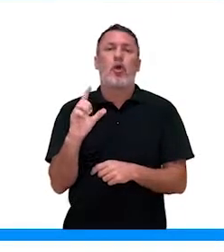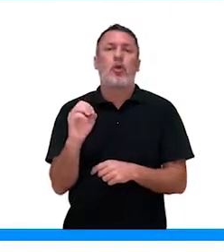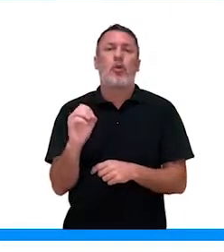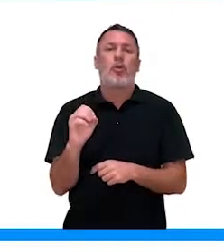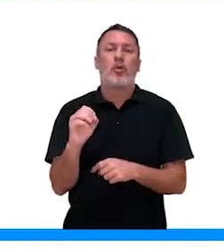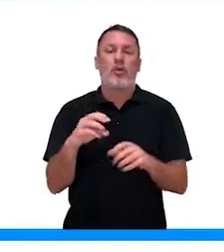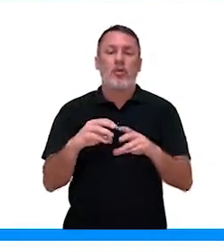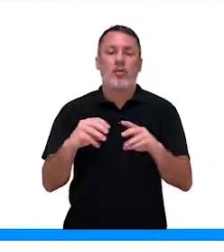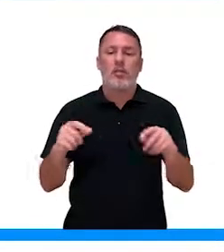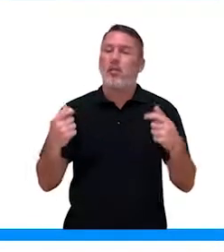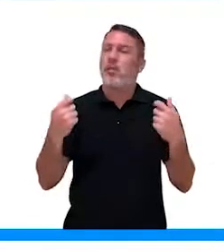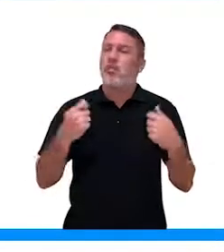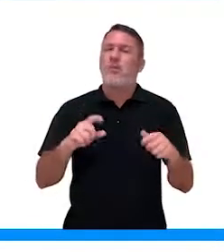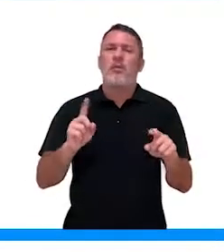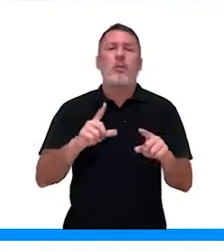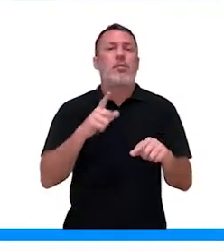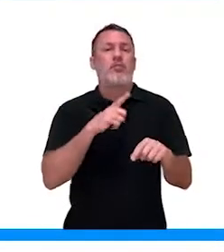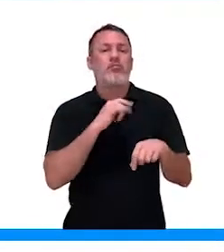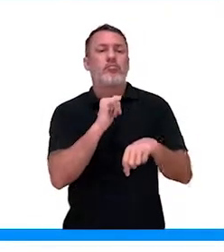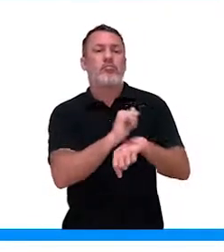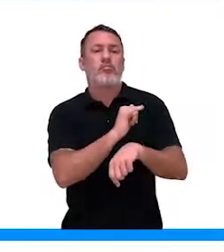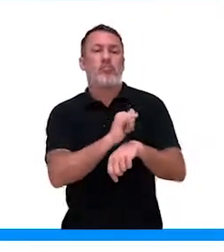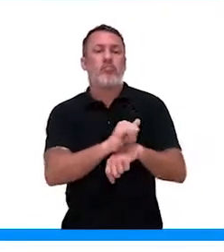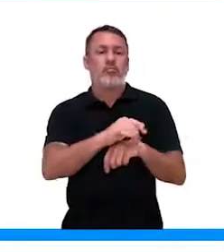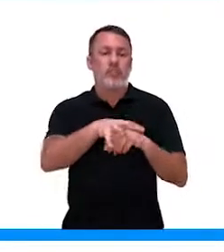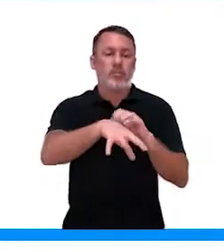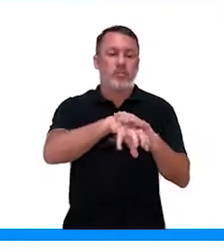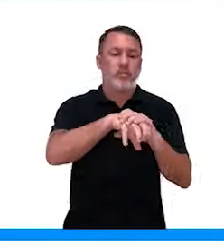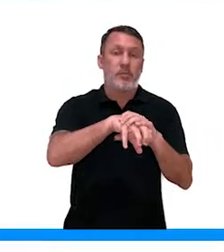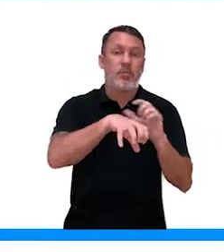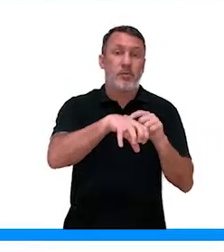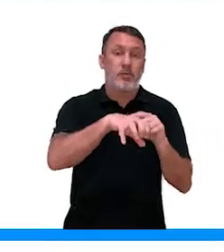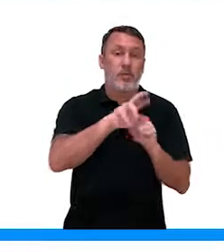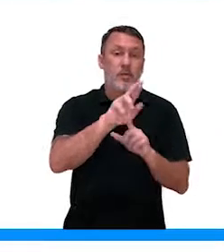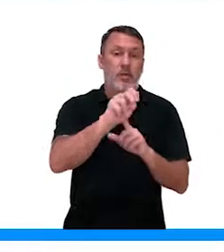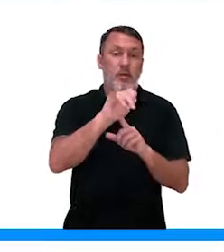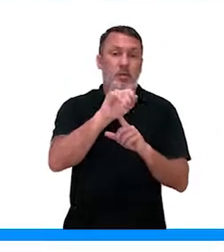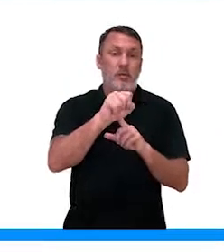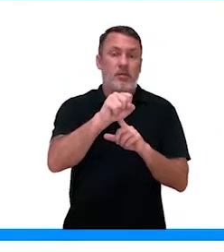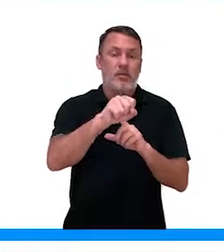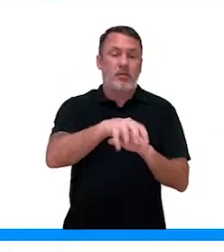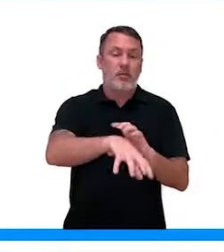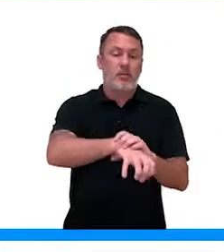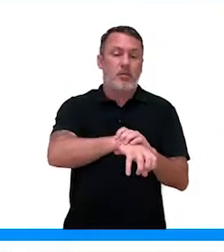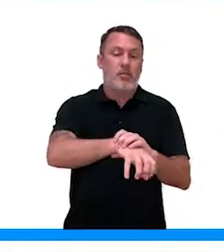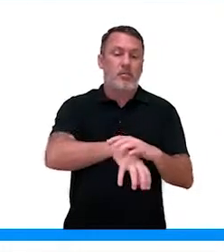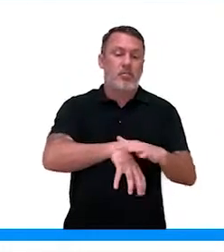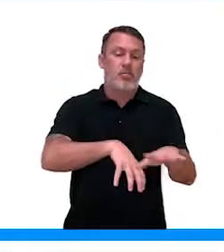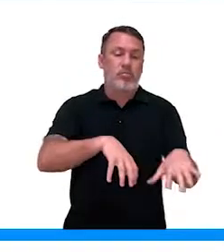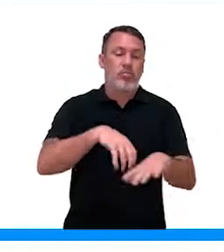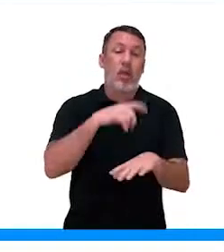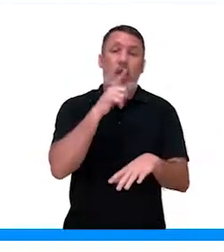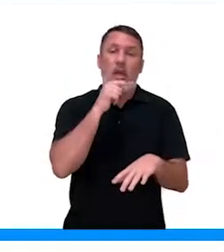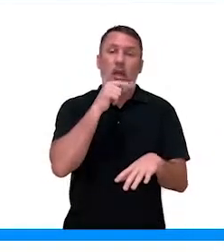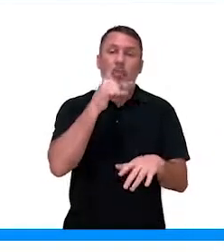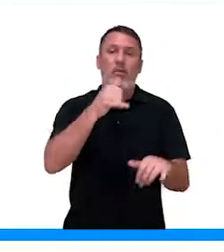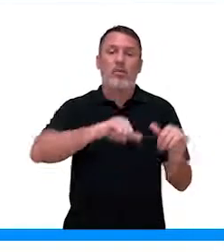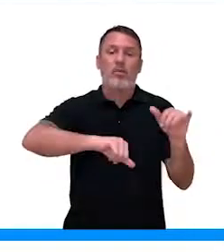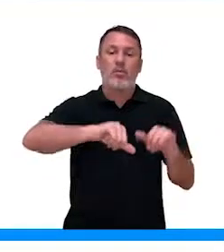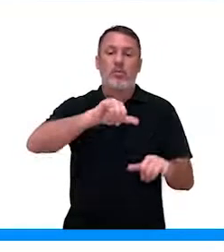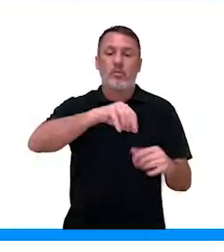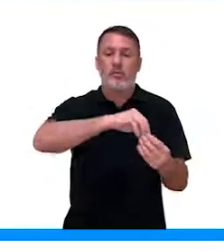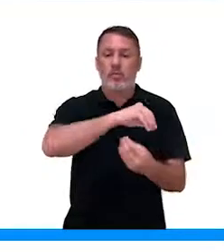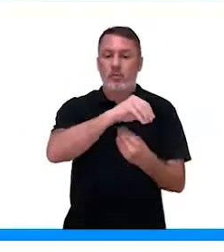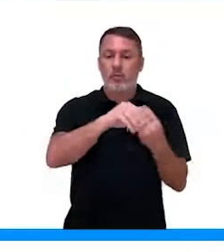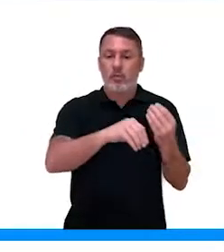utilizam de uma técnica no qual as raízes delas ficam mergulhadas em uma solução de água com os nutrientes que essa planta